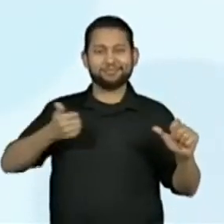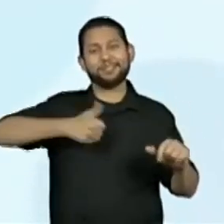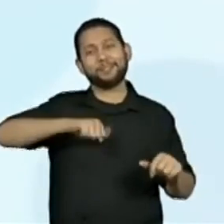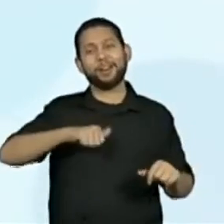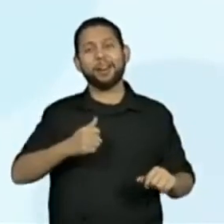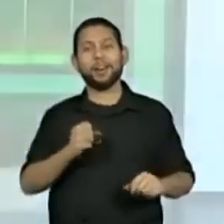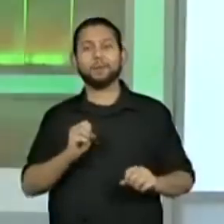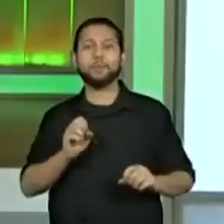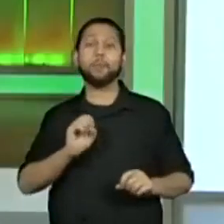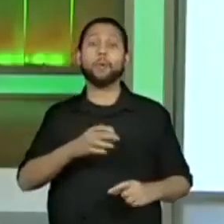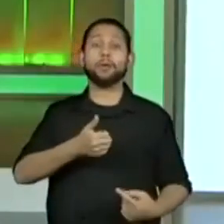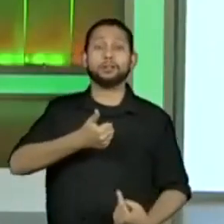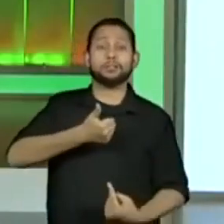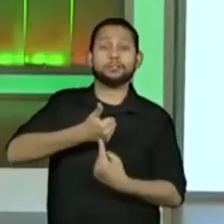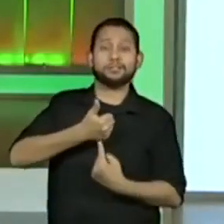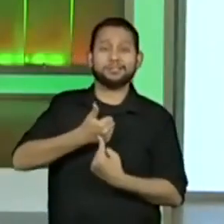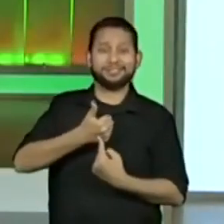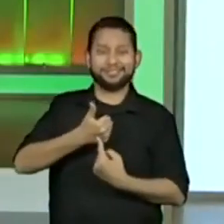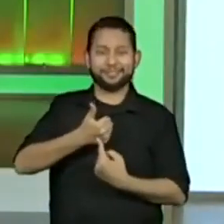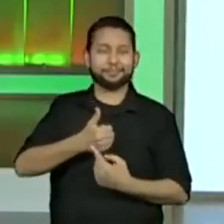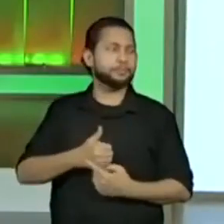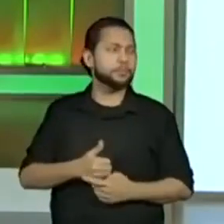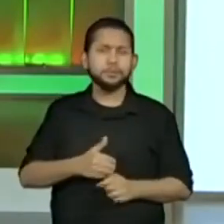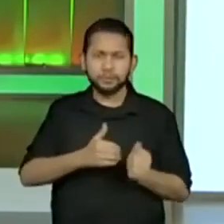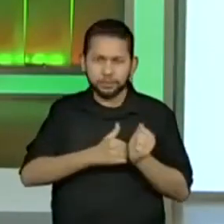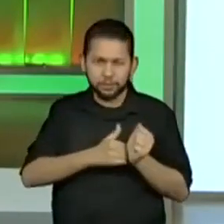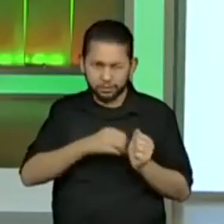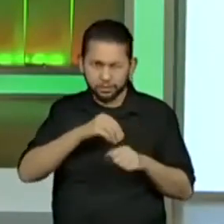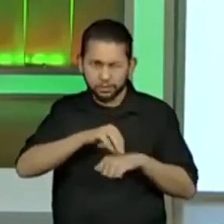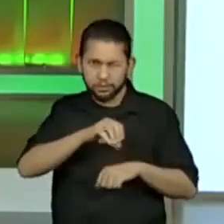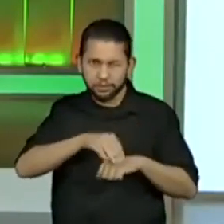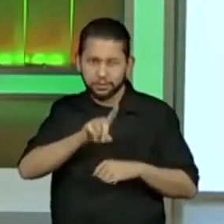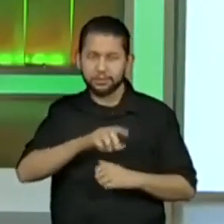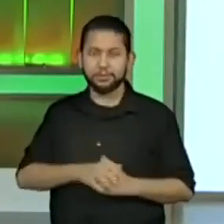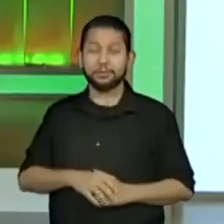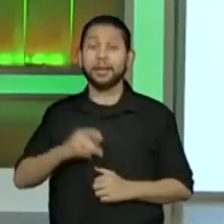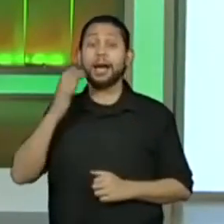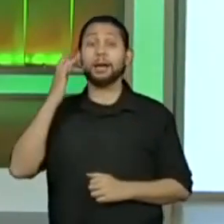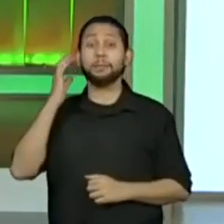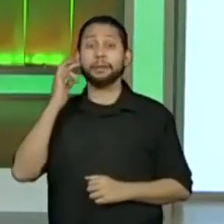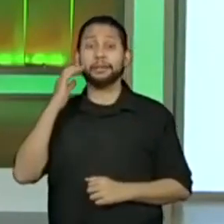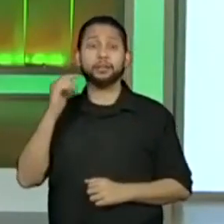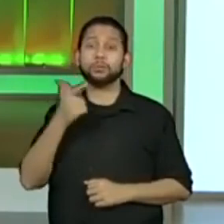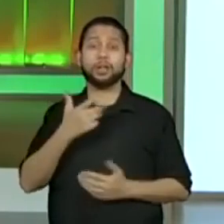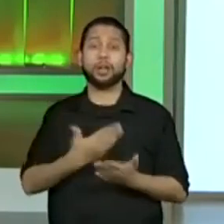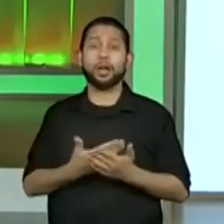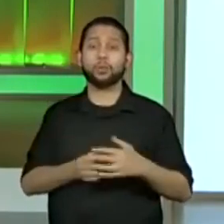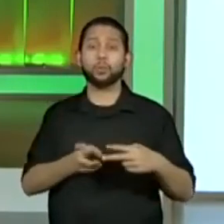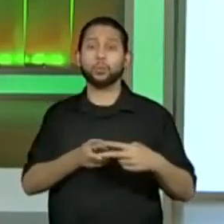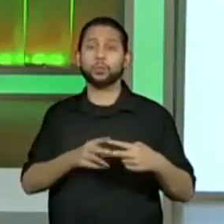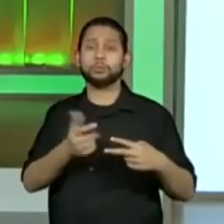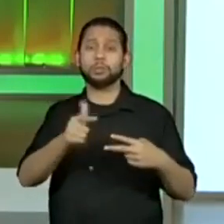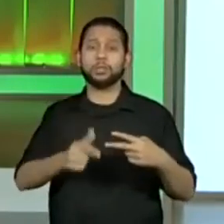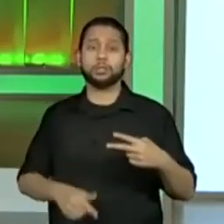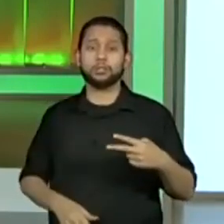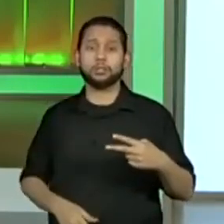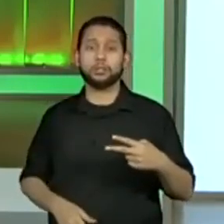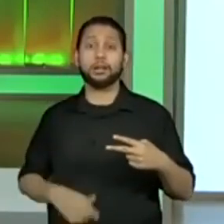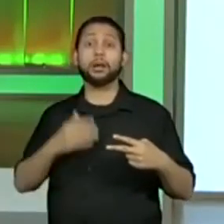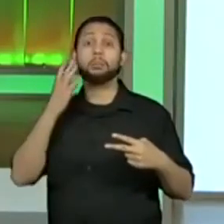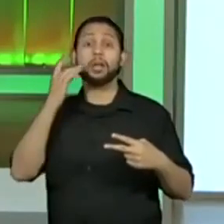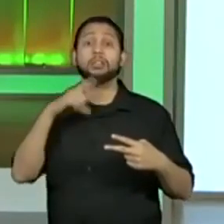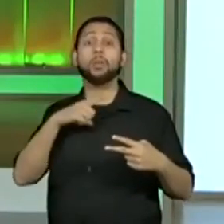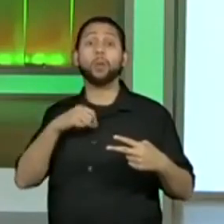da telinha. E, ó, venho aqui contar um segredo para vocês. Amanhã a gente não tem dobradinha. A gente tem